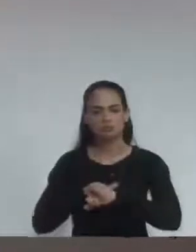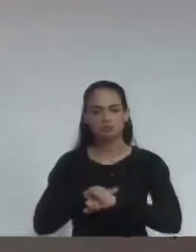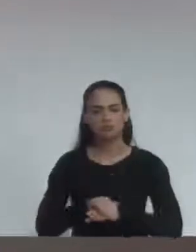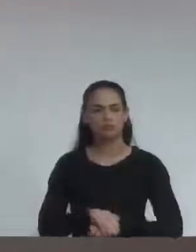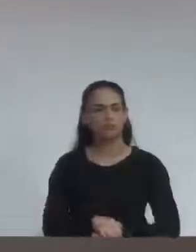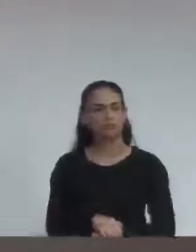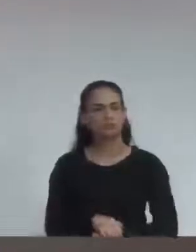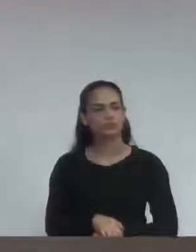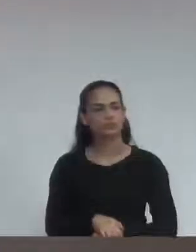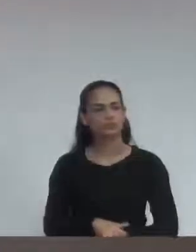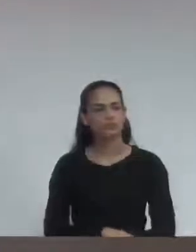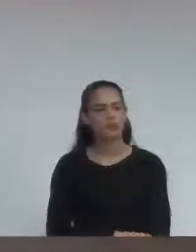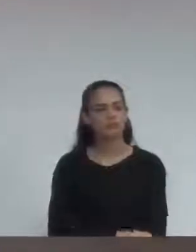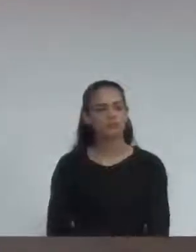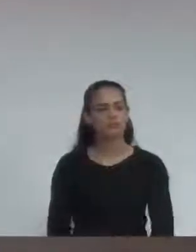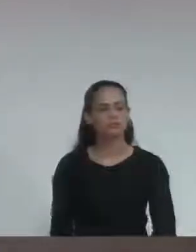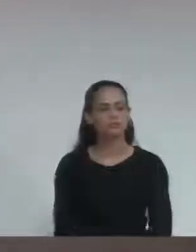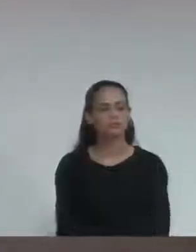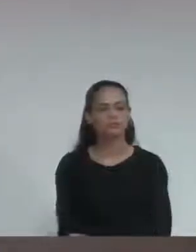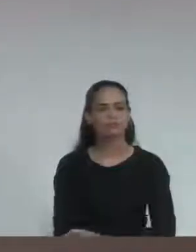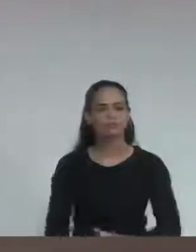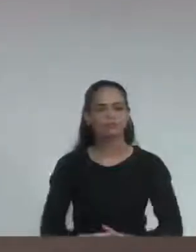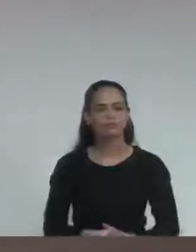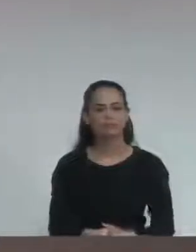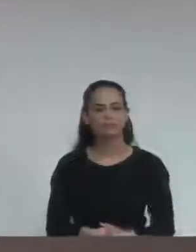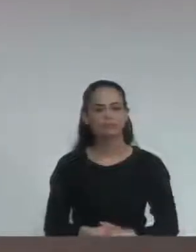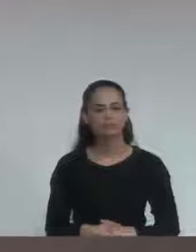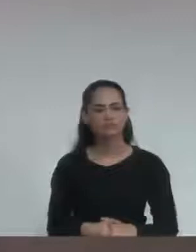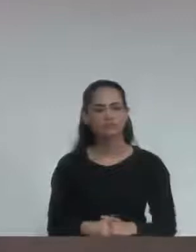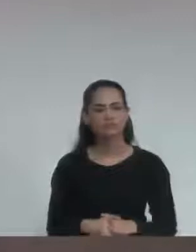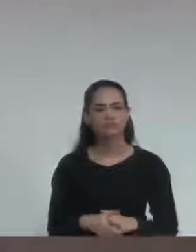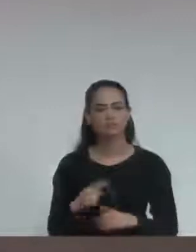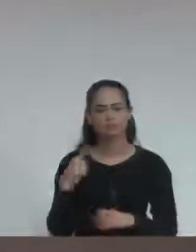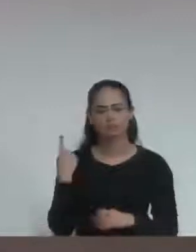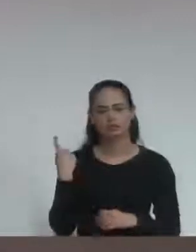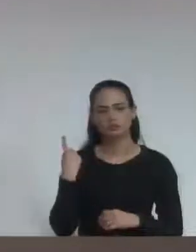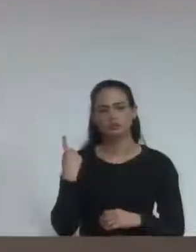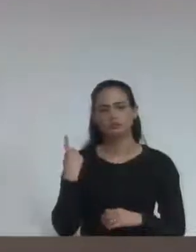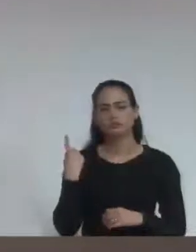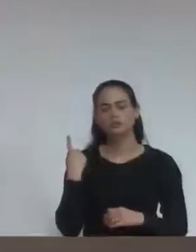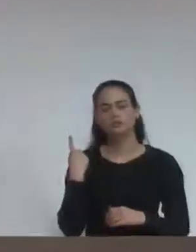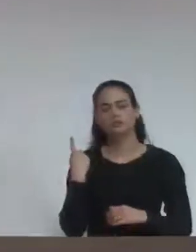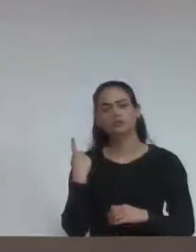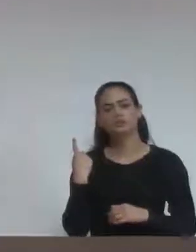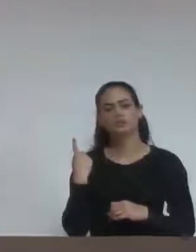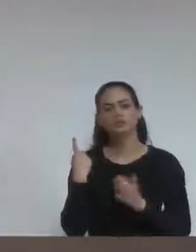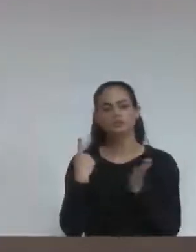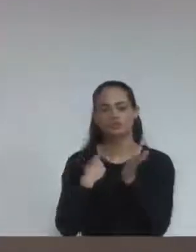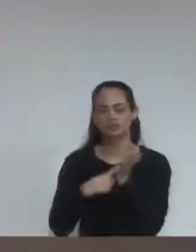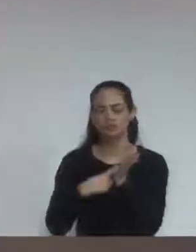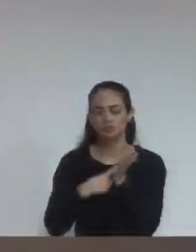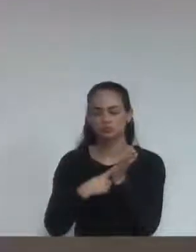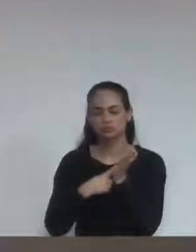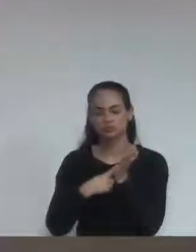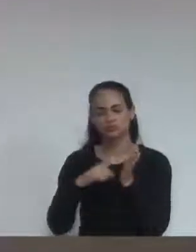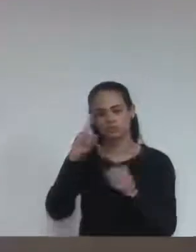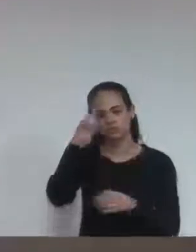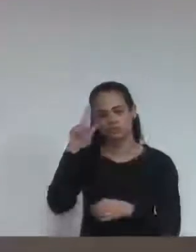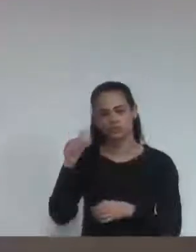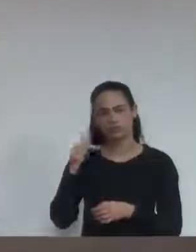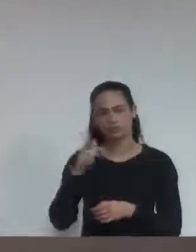Primeiro, deixa eu deixar um recado do nosso amigo Tiagão. Dia 17 de agosto, das 8h30 às 12h,